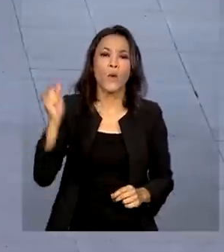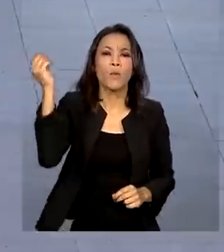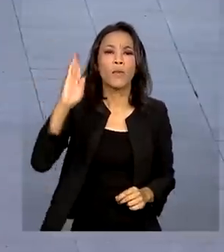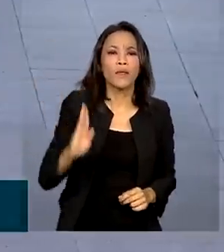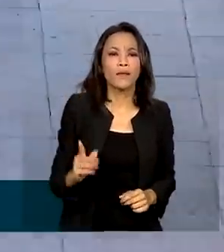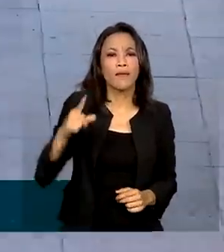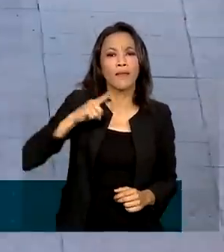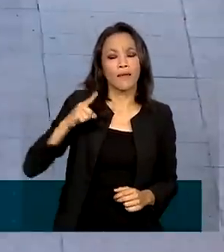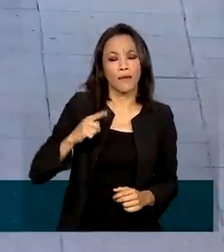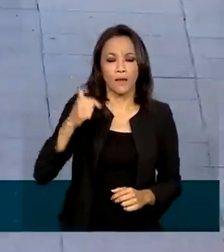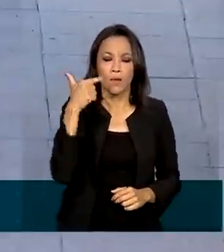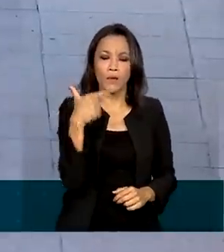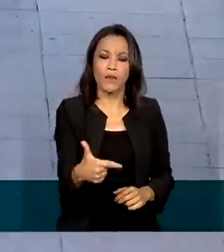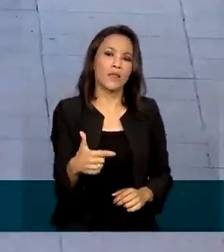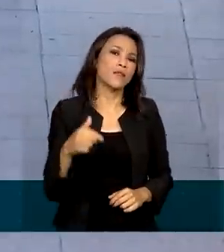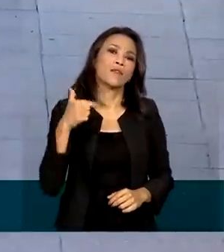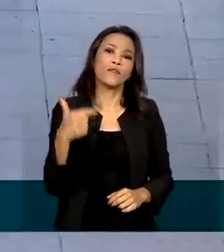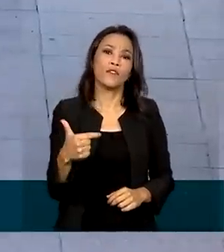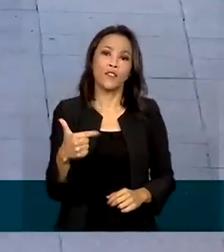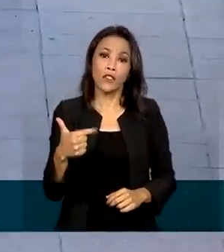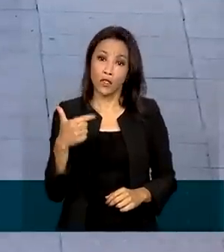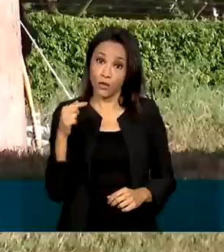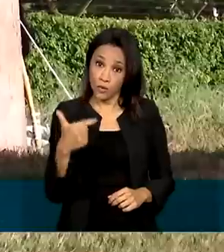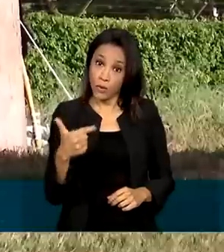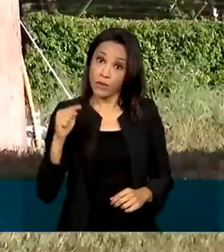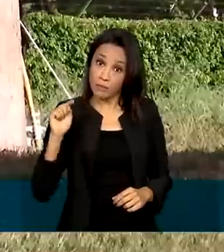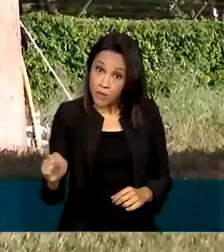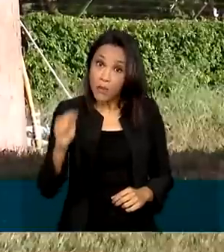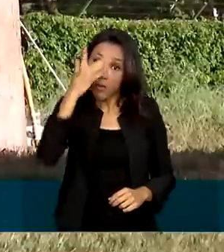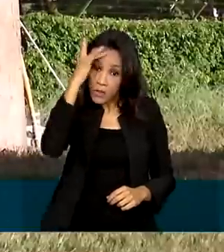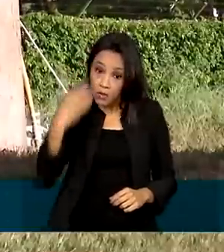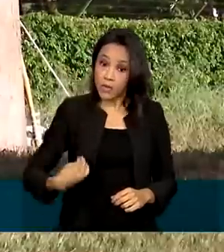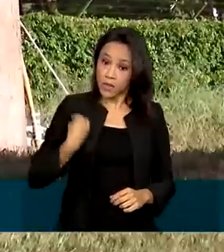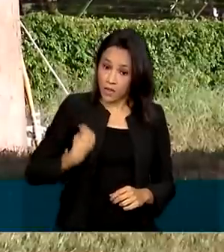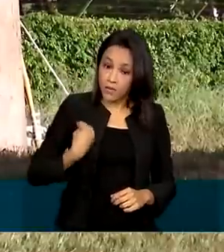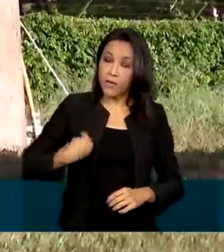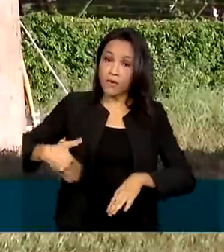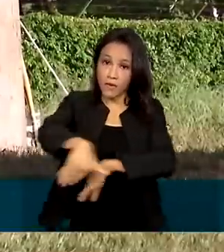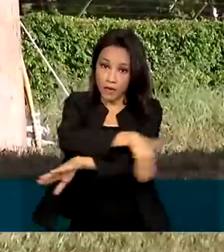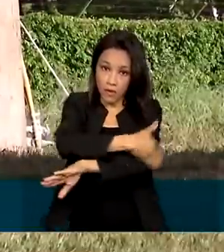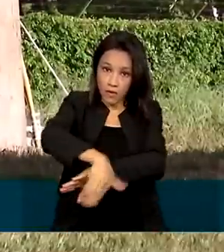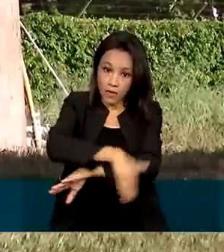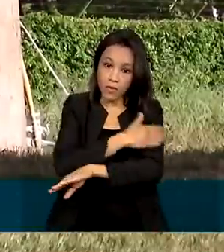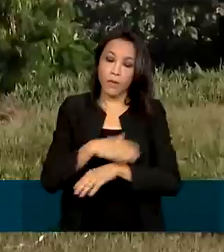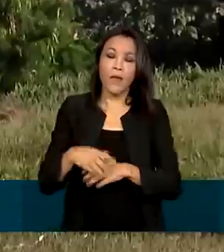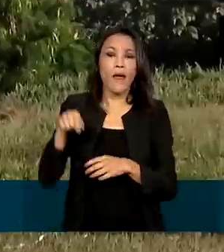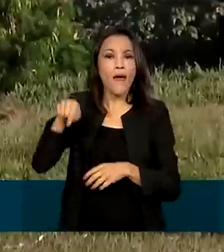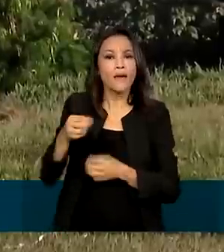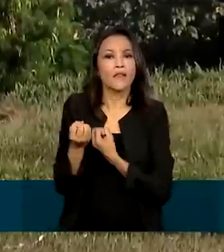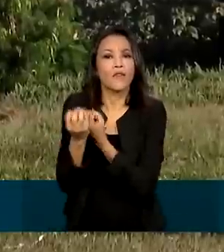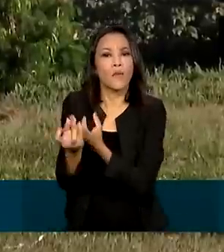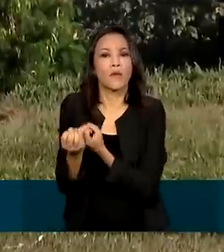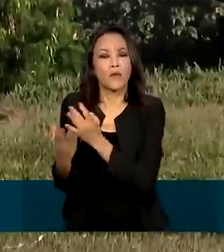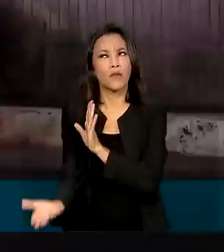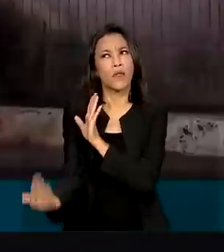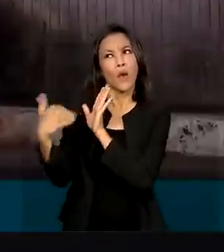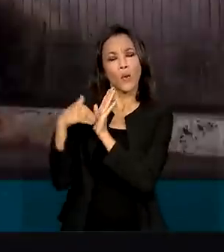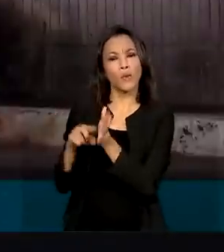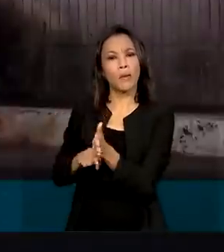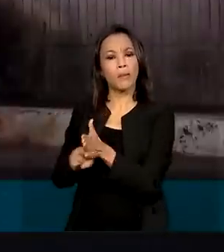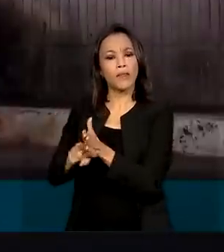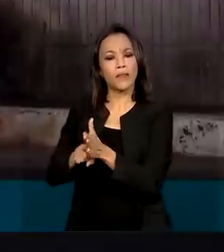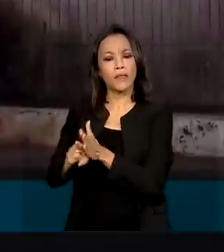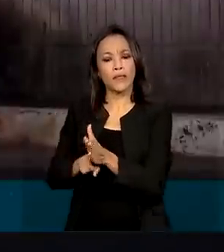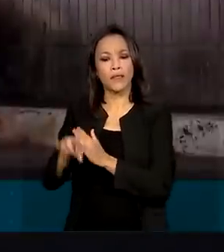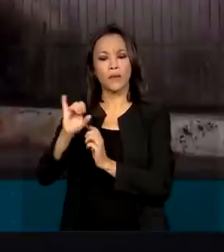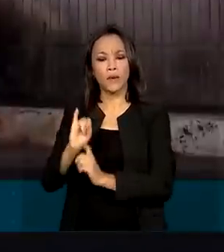pelo menos 222 mil pessoas vivendo em situação de rua. O dado é da última pesquisa do IPEA de